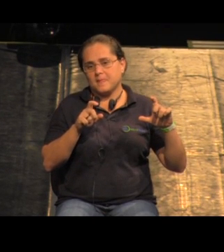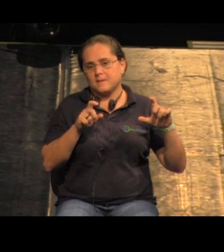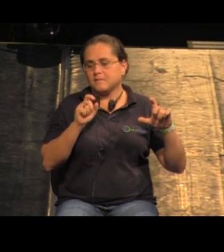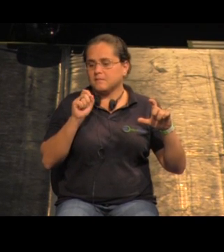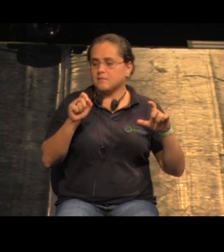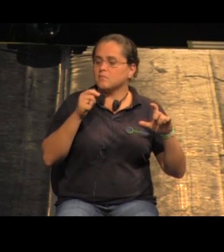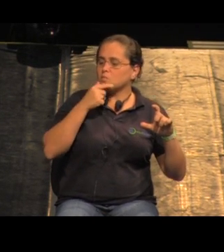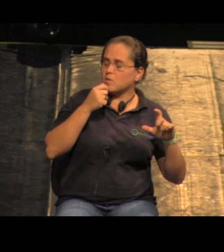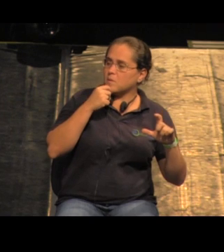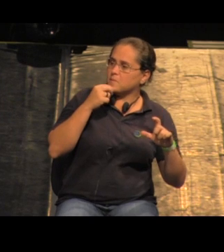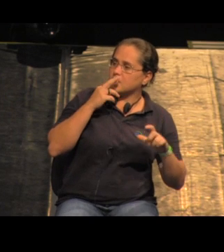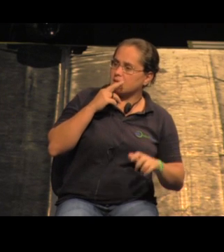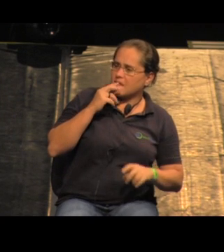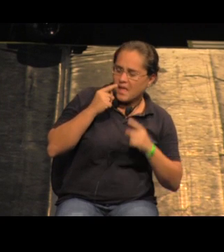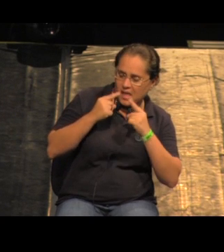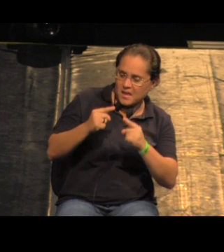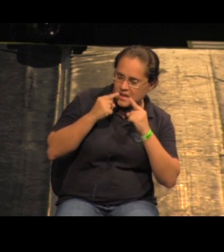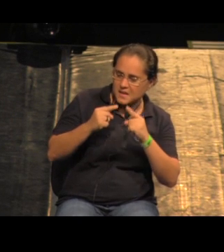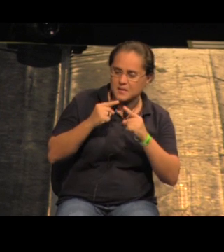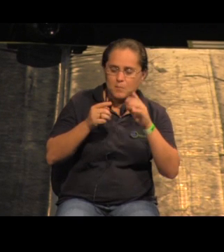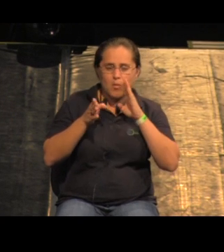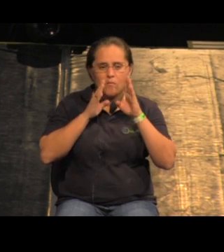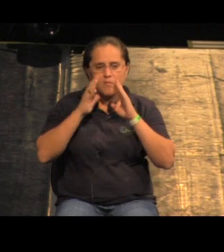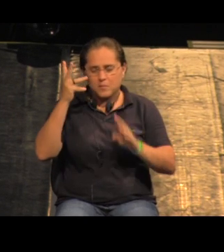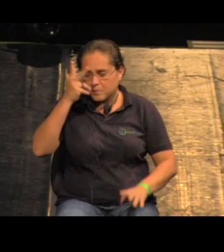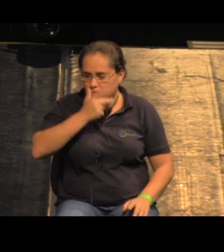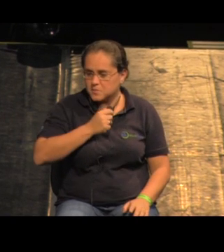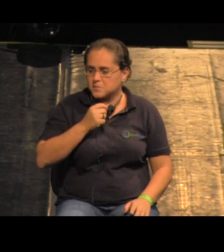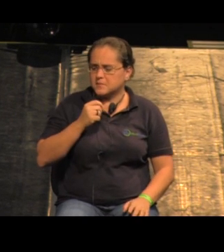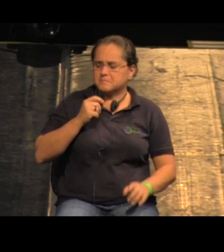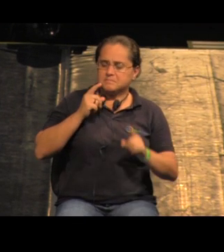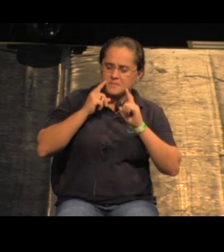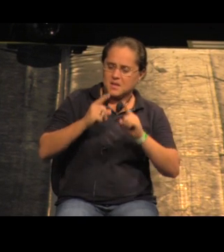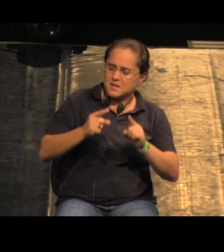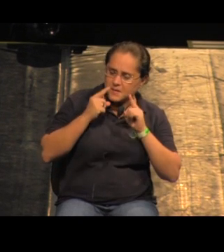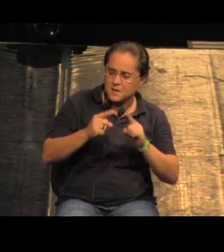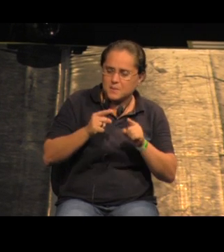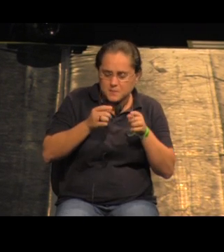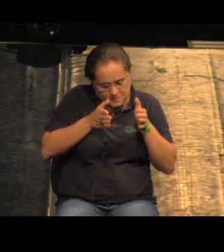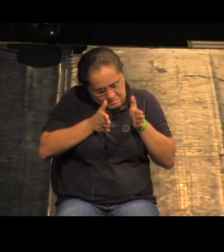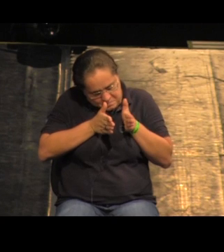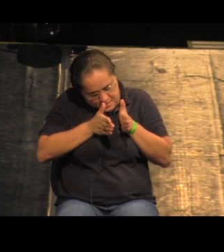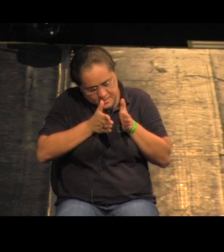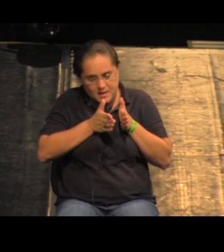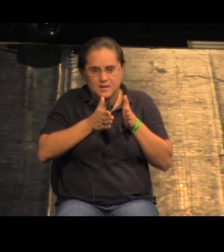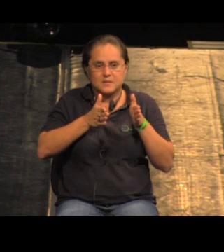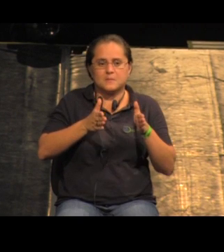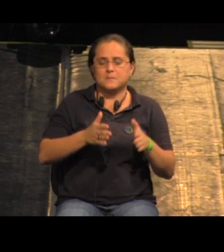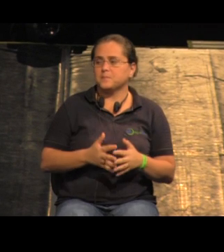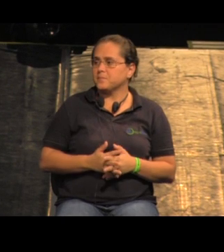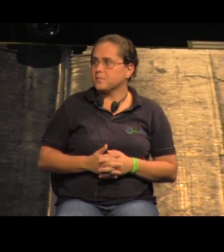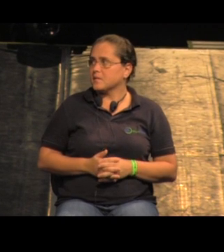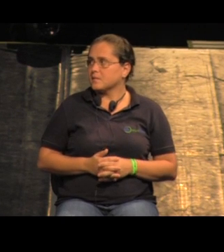o cara inclusive reclamava bastante a foto dele é uma das mais bonitas eu não lembro mas reclamava bastante que era apertada tudo então